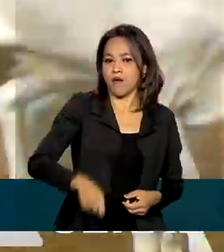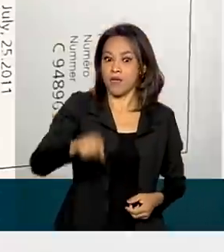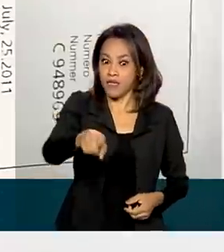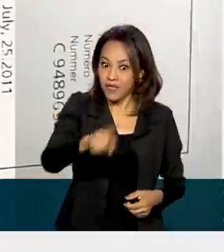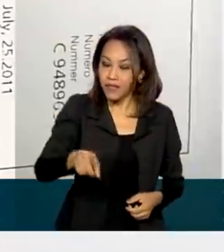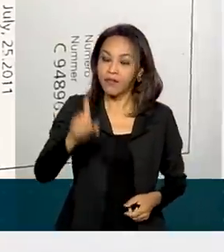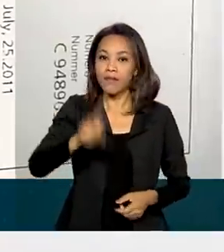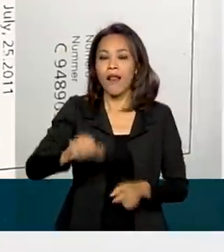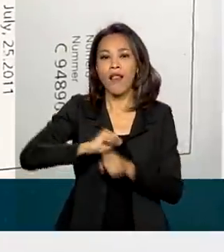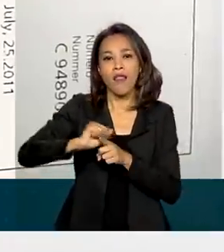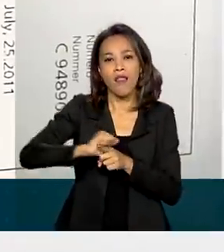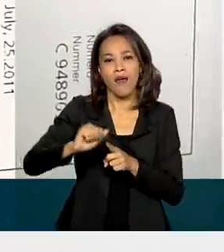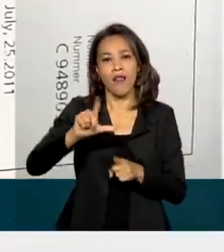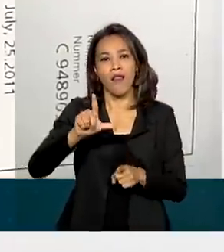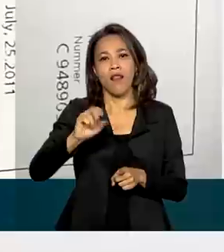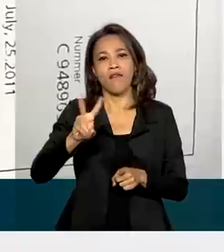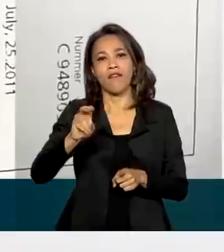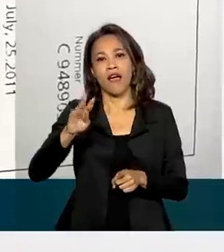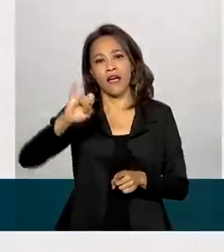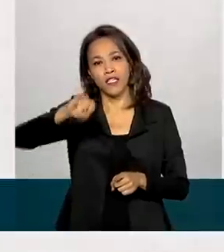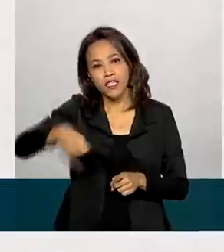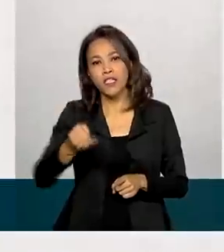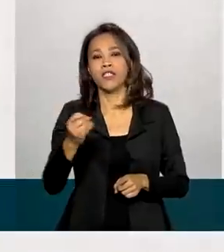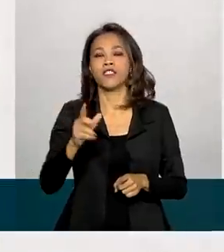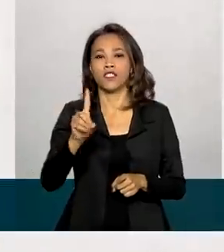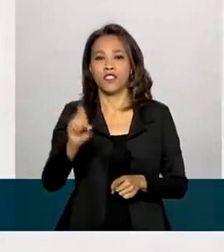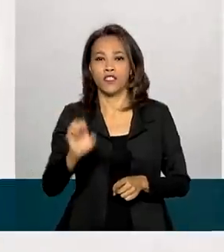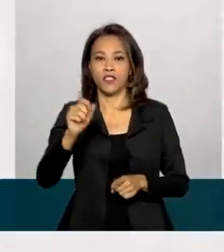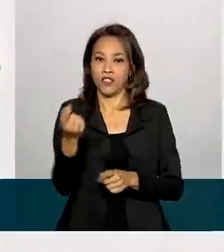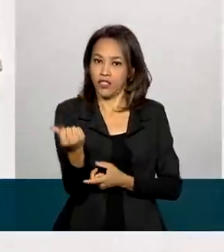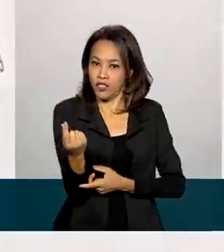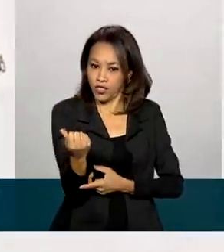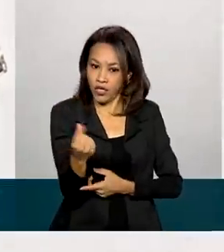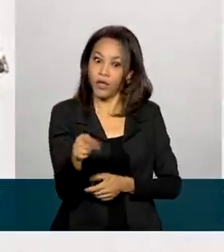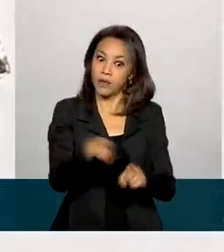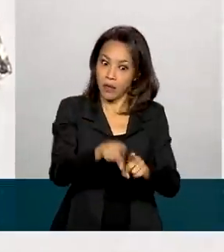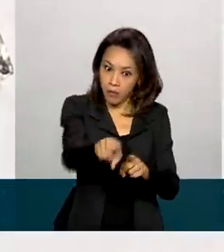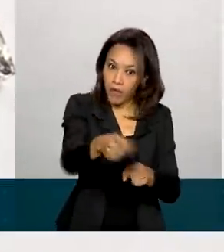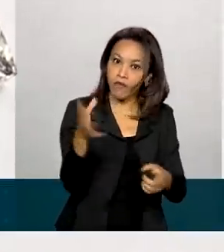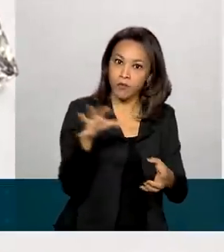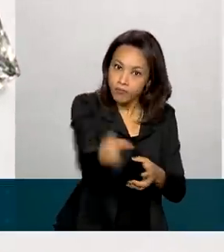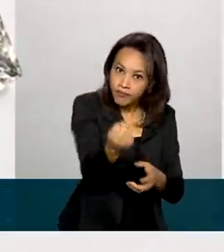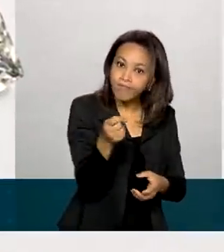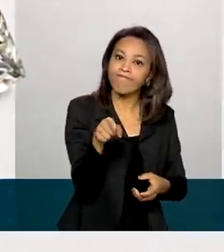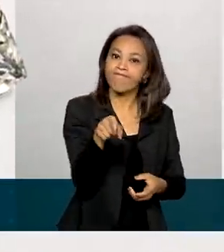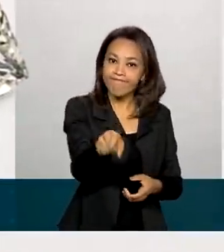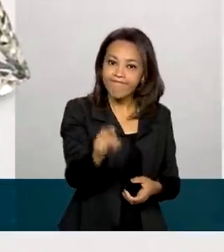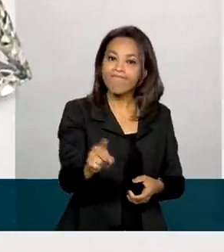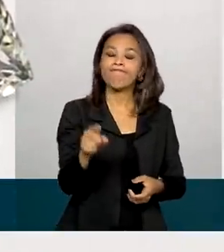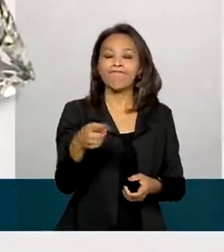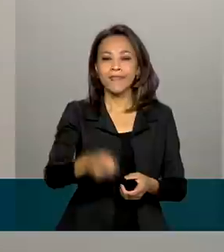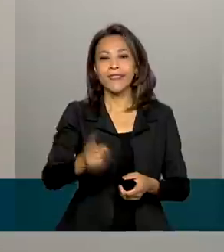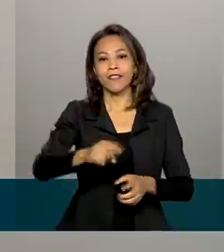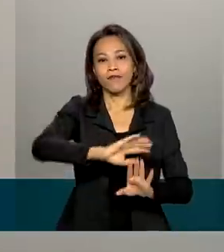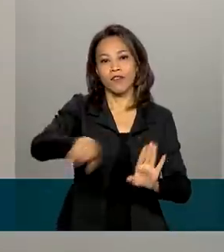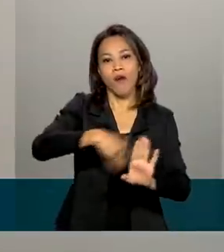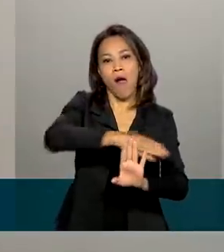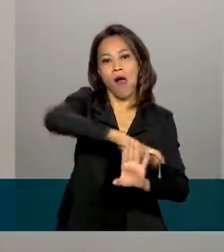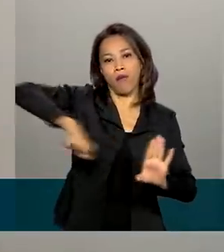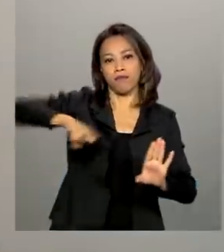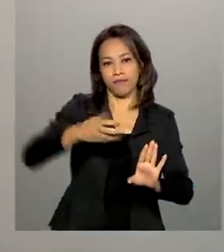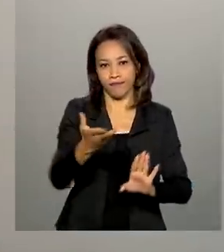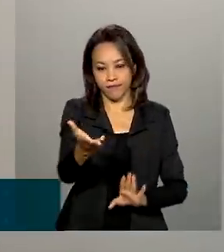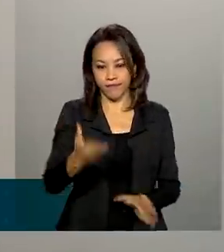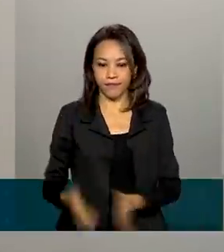dinheiro. Teve ainda a venda de ouro e diamante apreendidos em crimes de corrupção. O número de